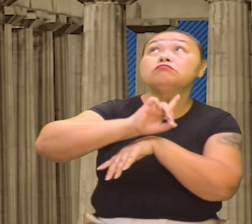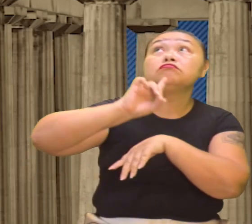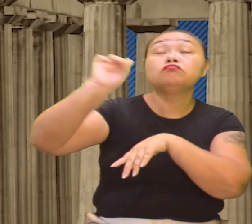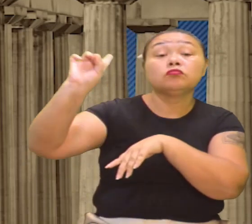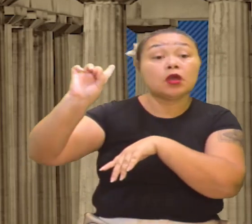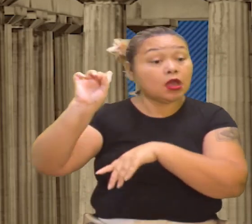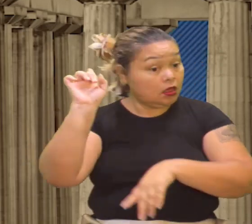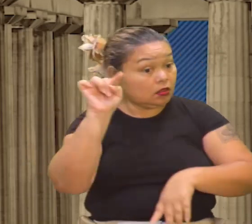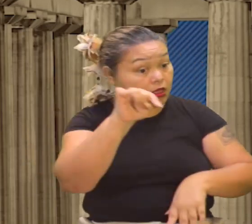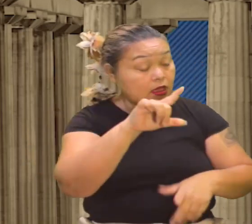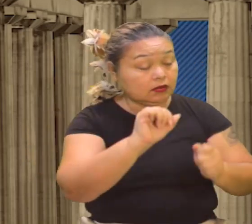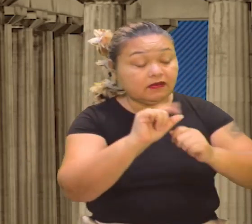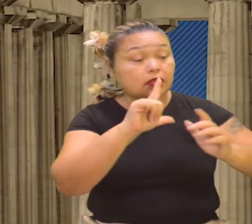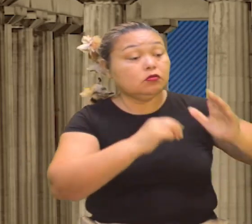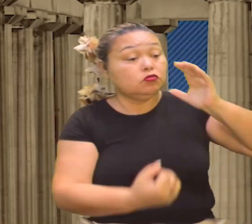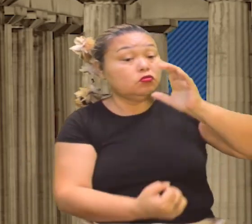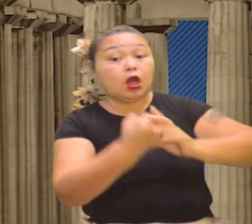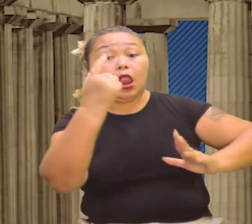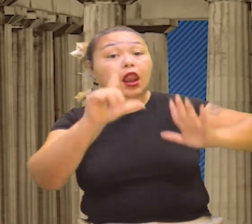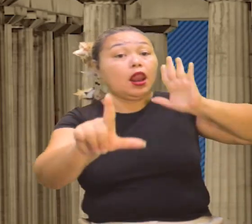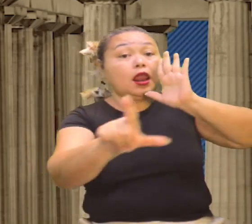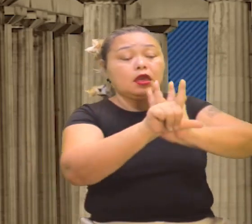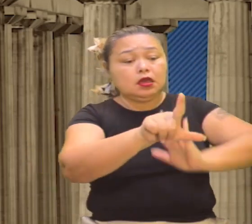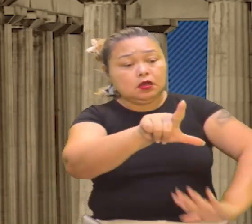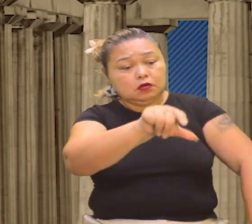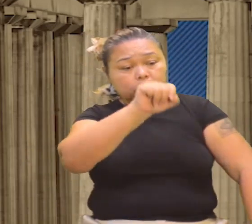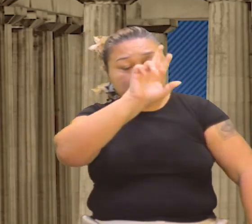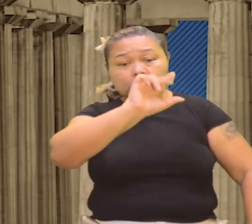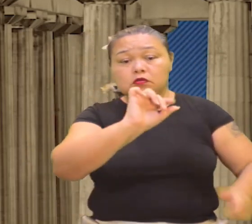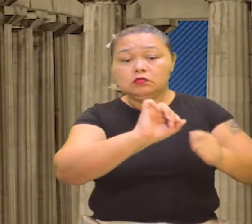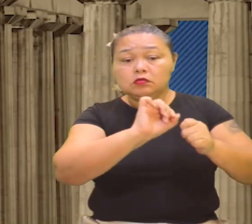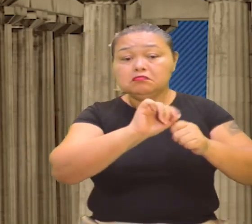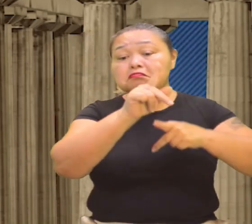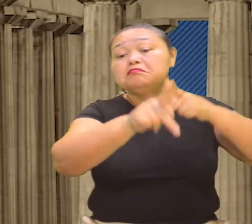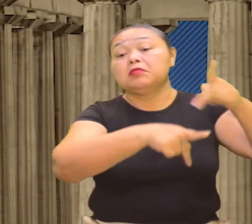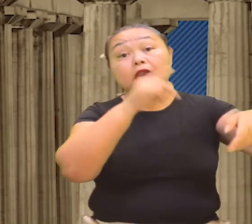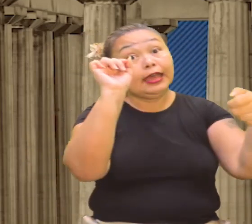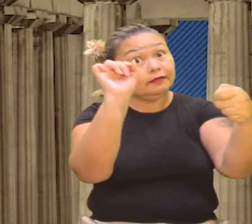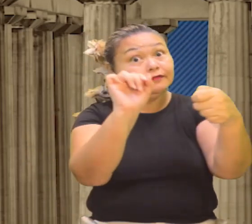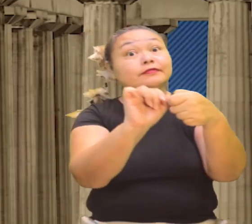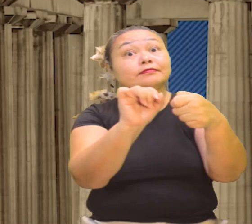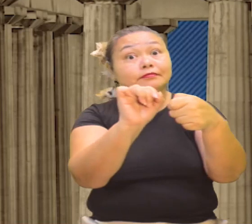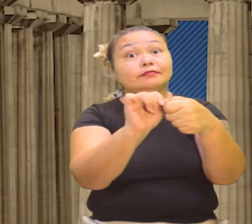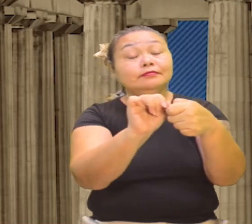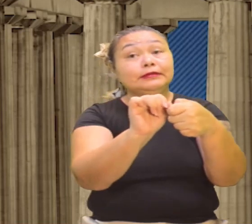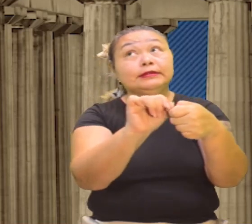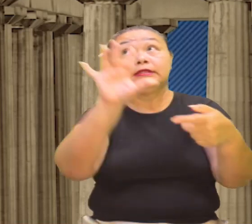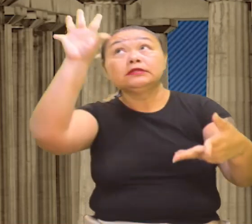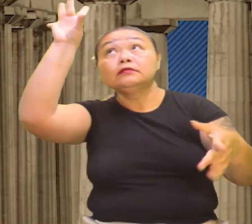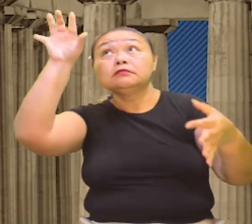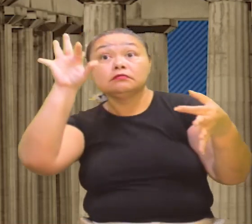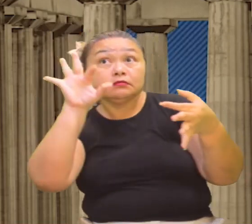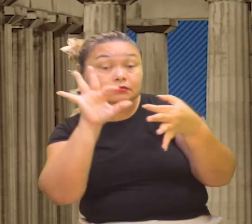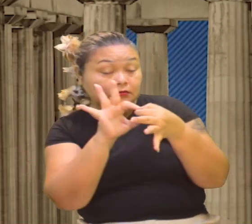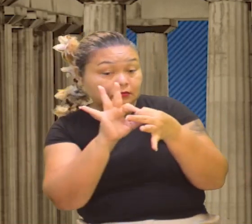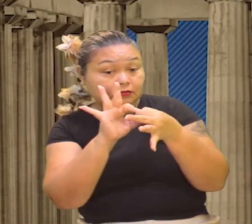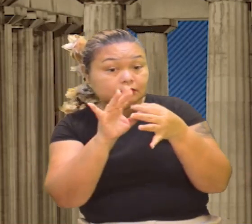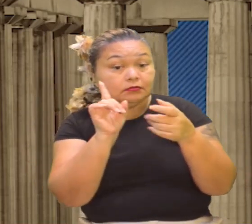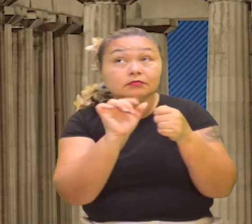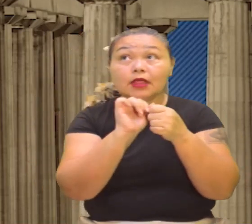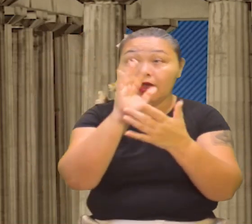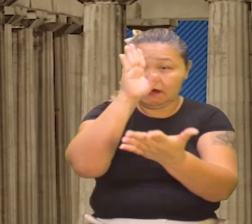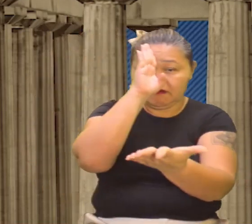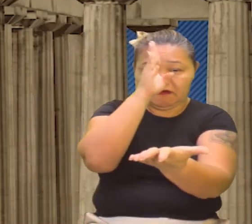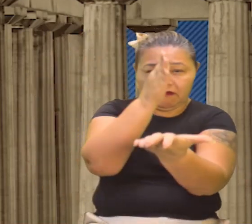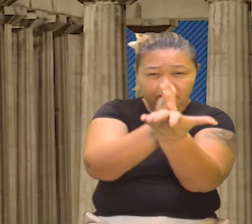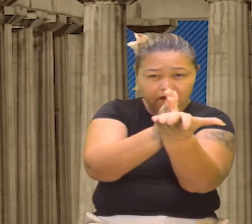para que houvesse uma lei, uma decisão para a população, era feita. Então, era tudo alinhado com a perspectiva da